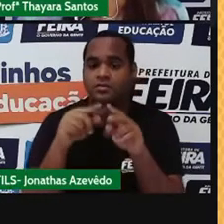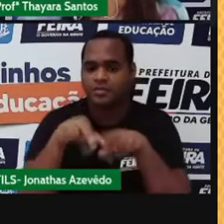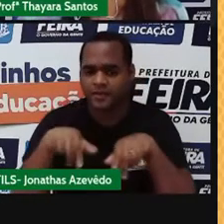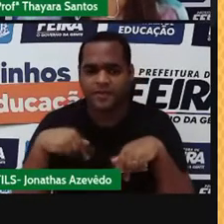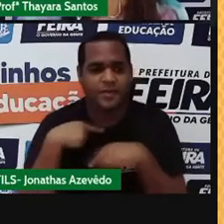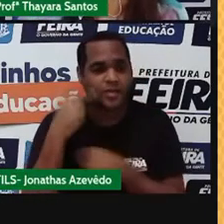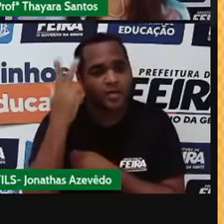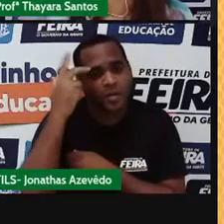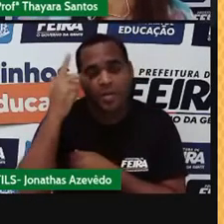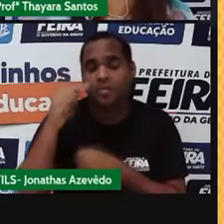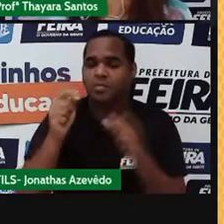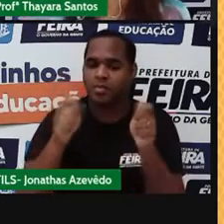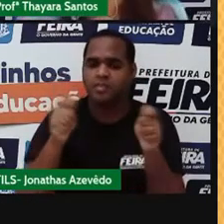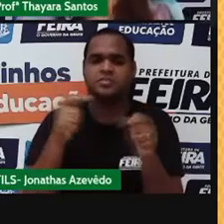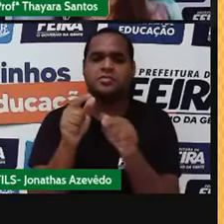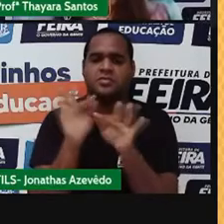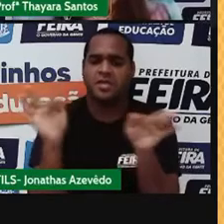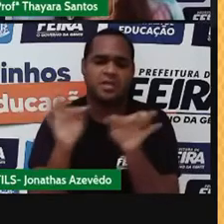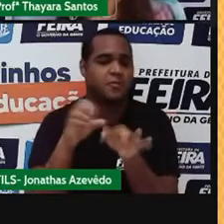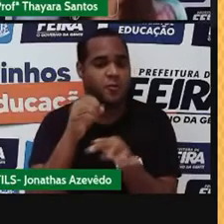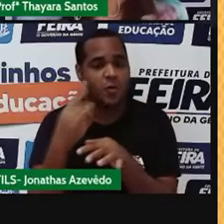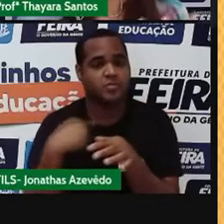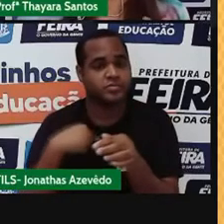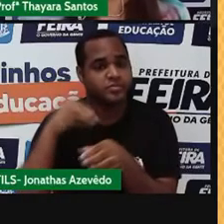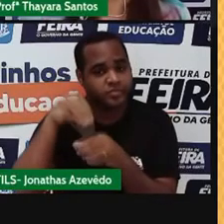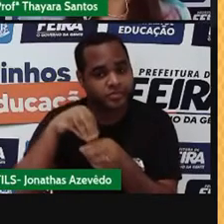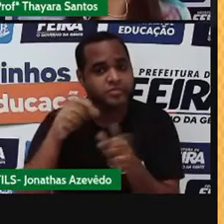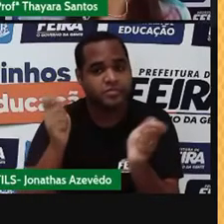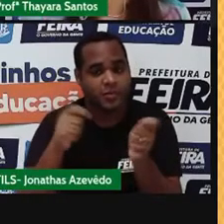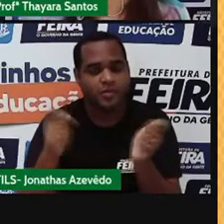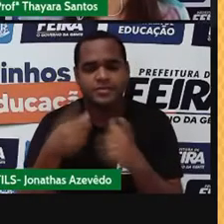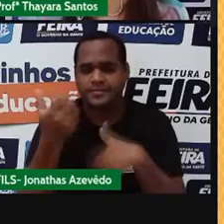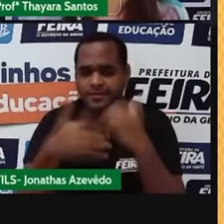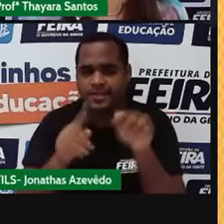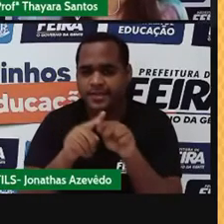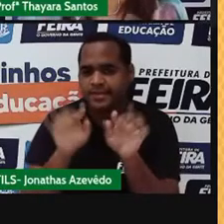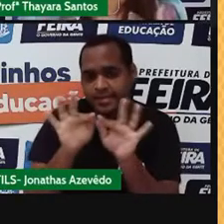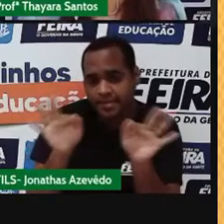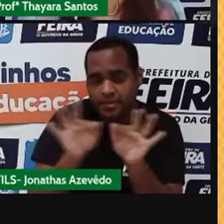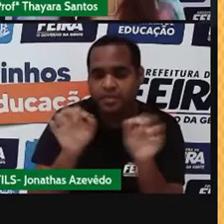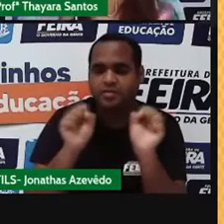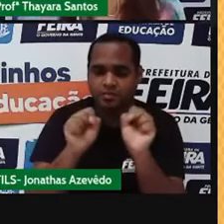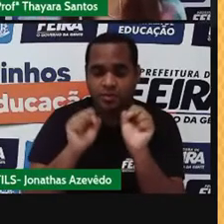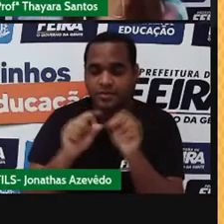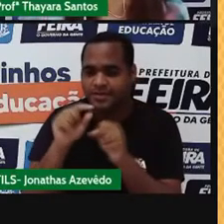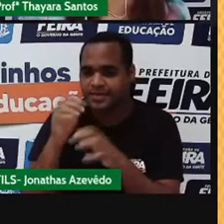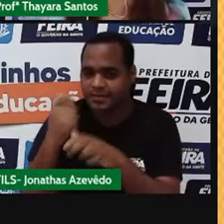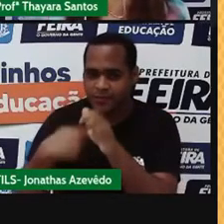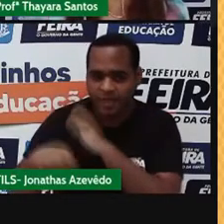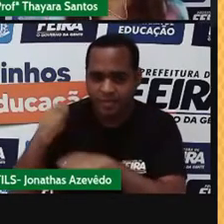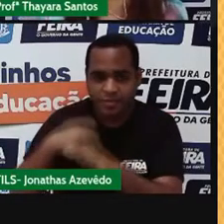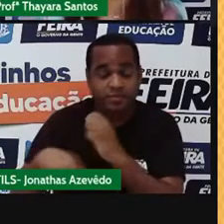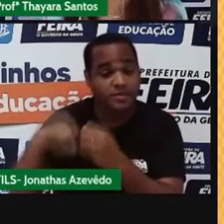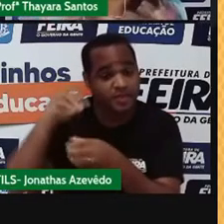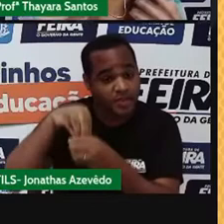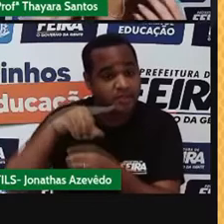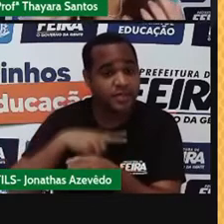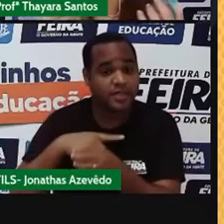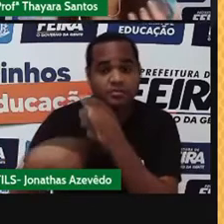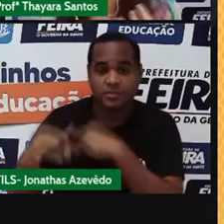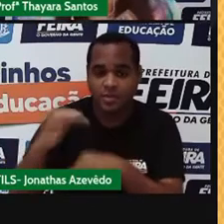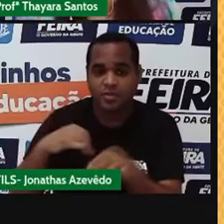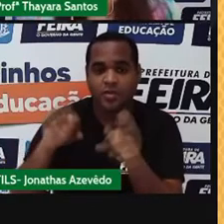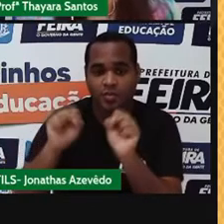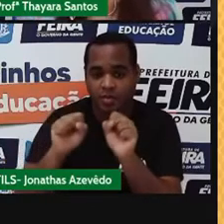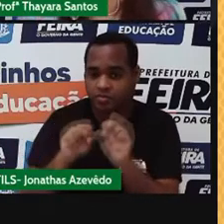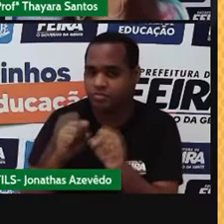elas podem ser simples ou compostas. Elas vão ser simples quando elas forem formadas por átomos de um mesmo elemento químico, como é o caso do